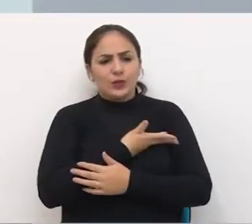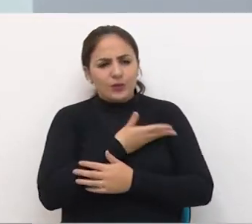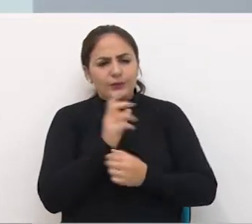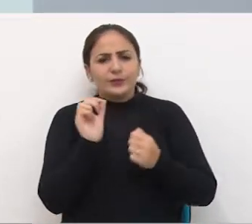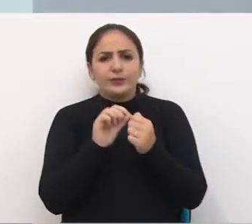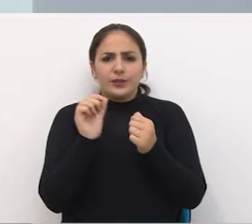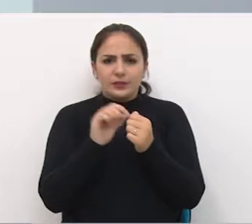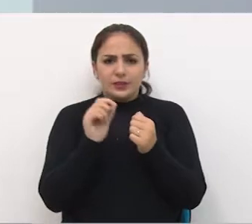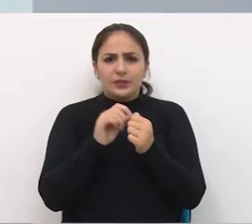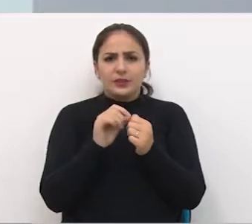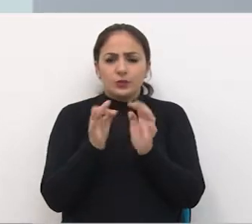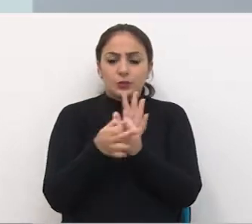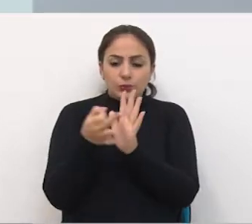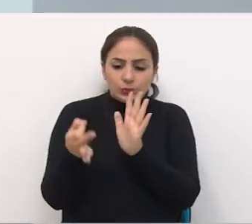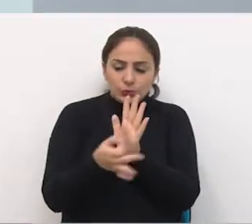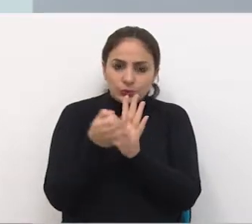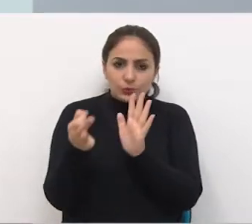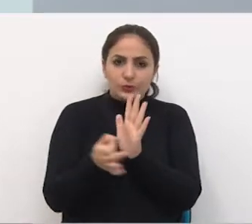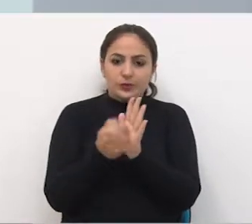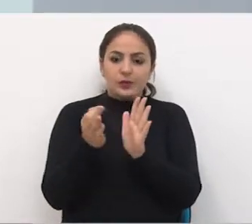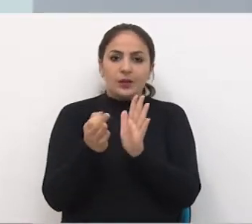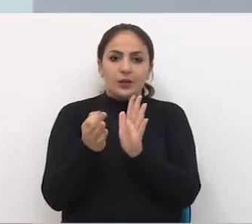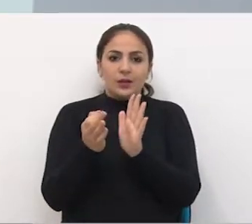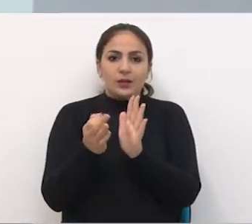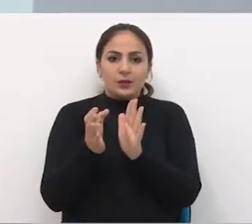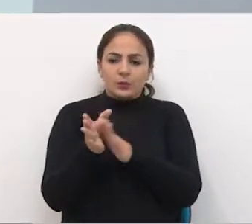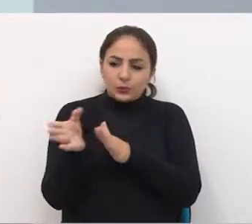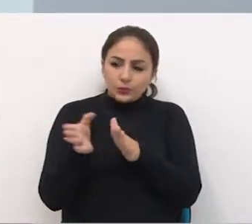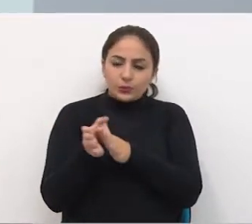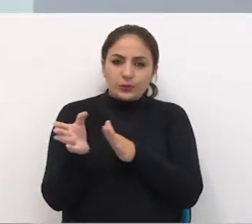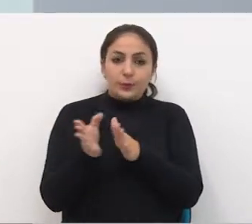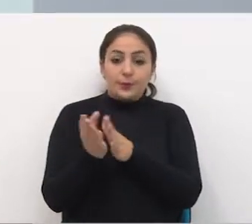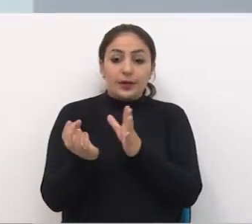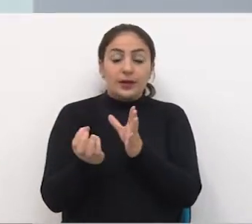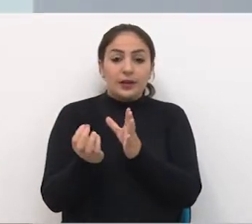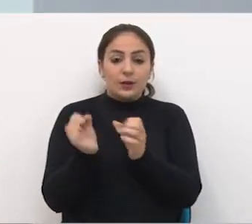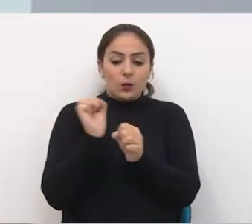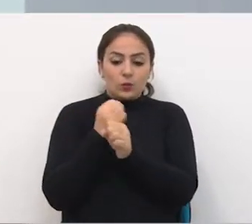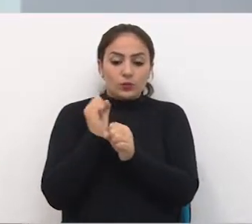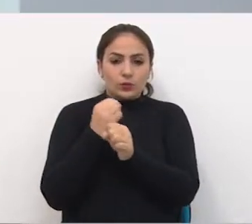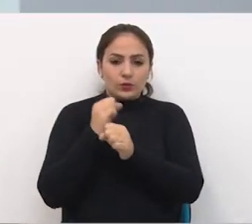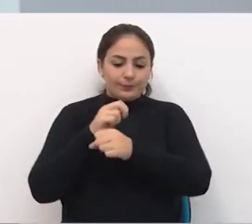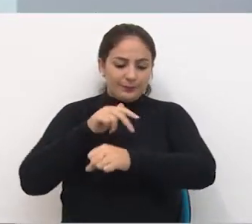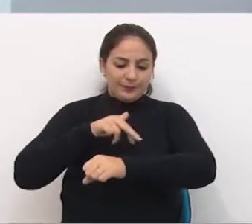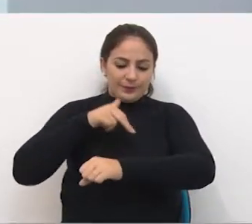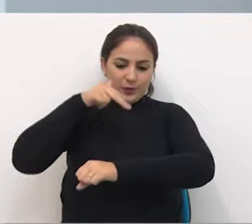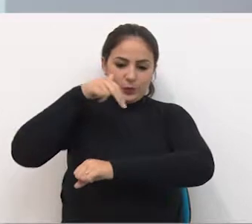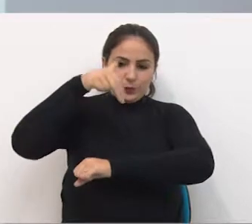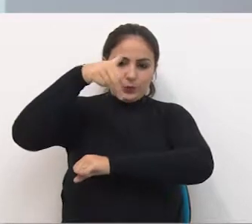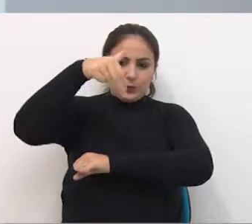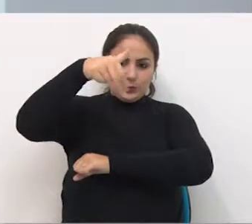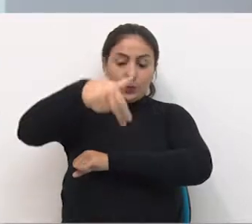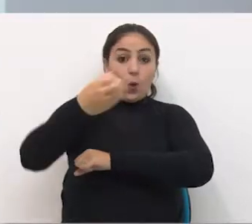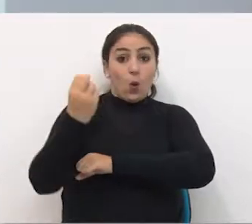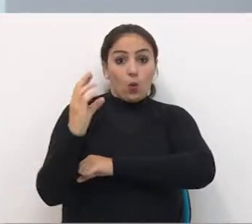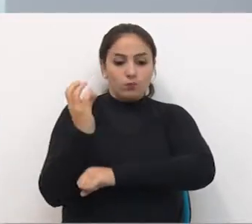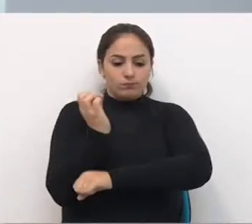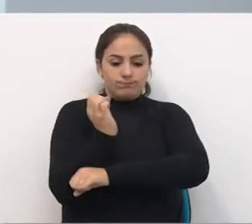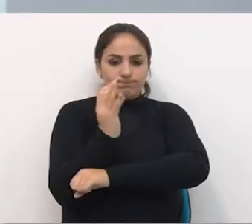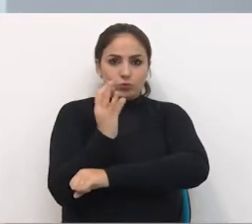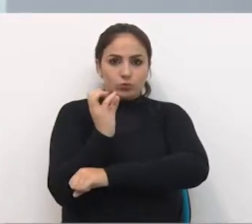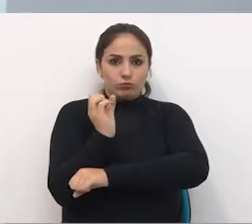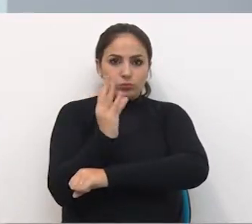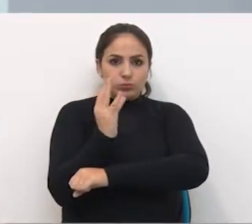Não sei, outros vereadores também já fizeram indicações, sugestões Para se construir uma passarela, para construir uma lombada